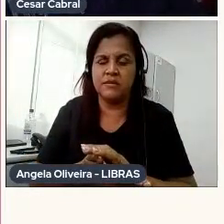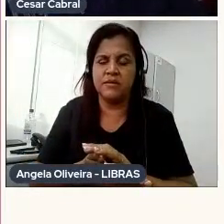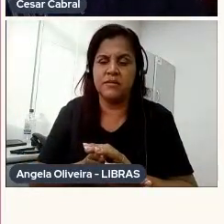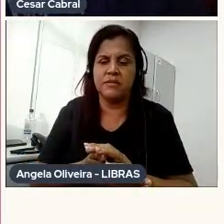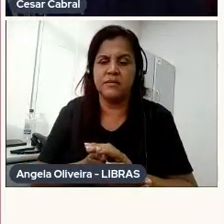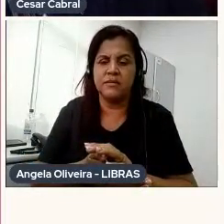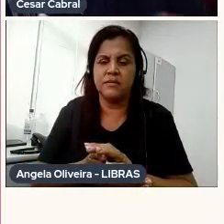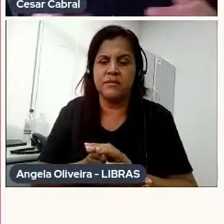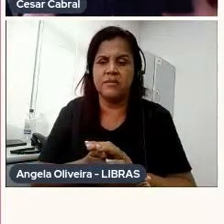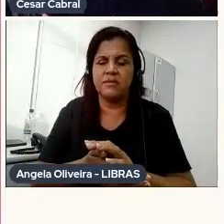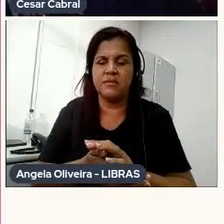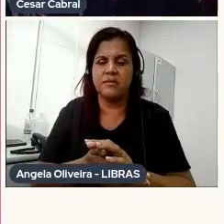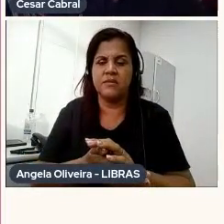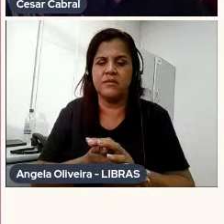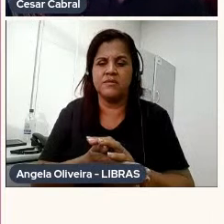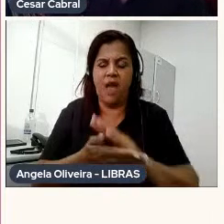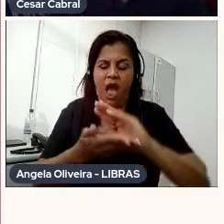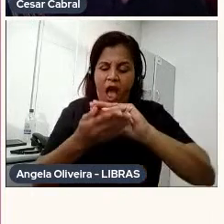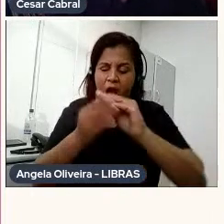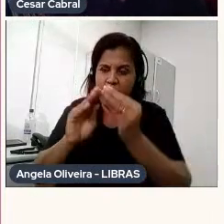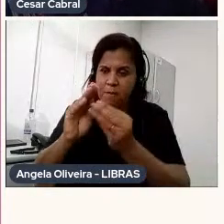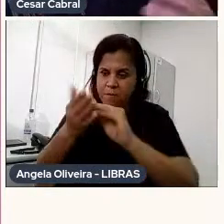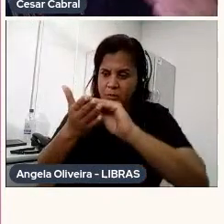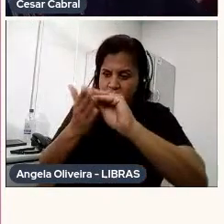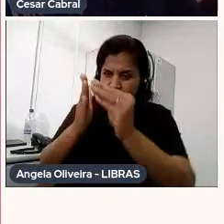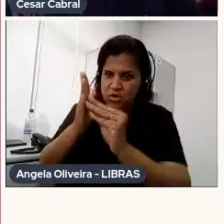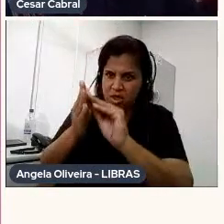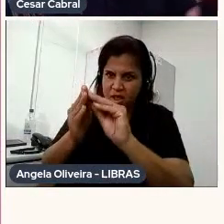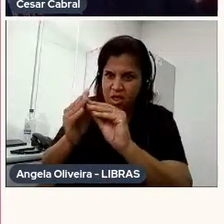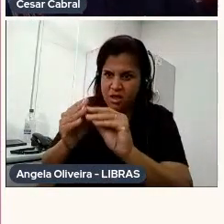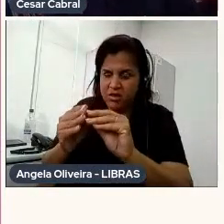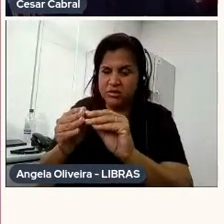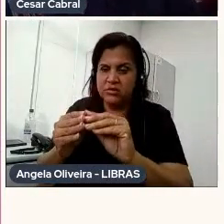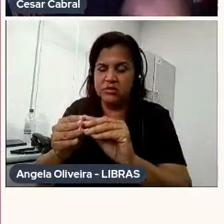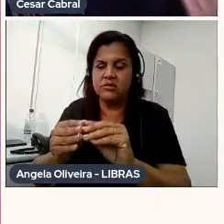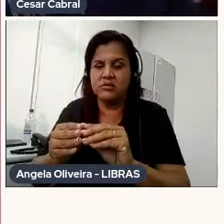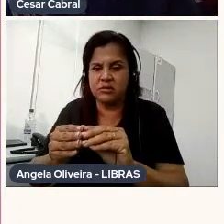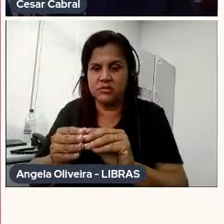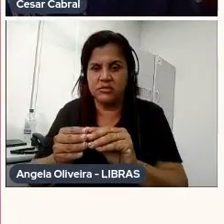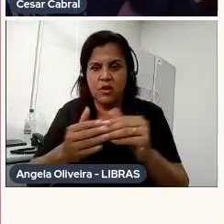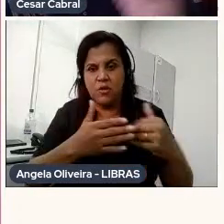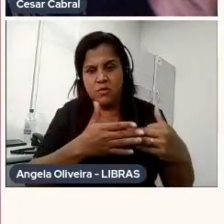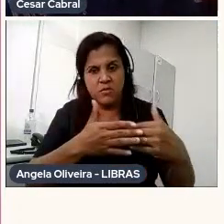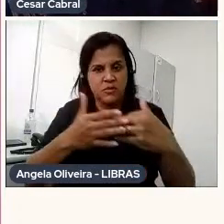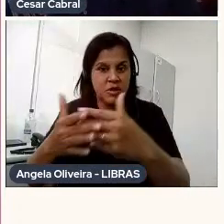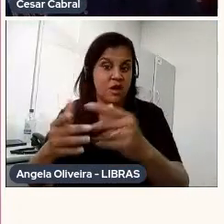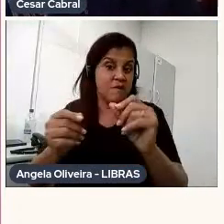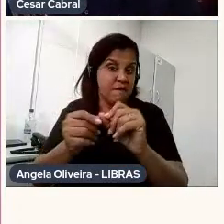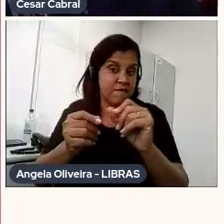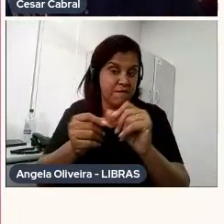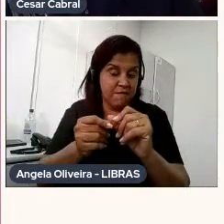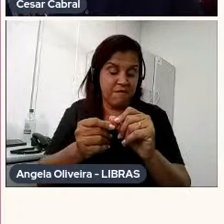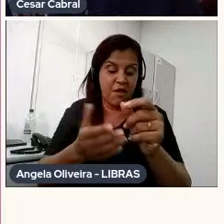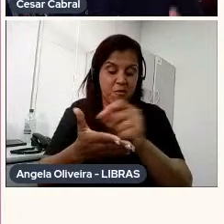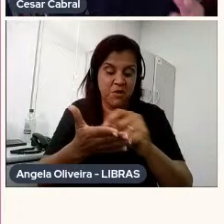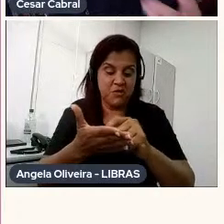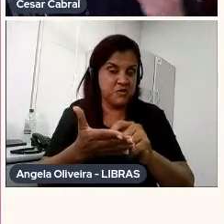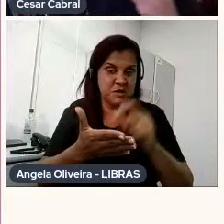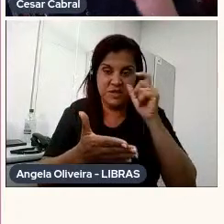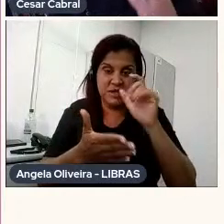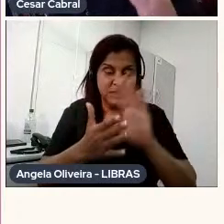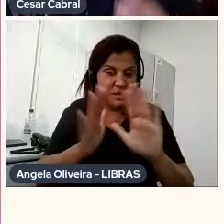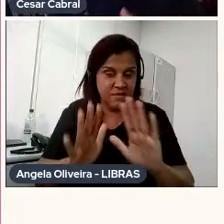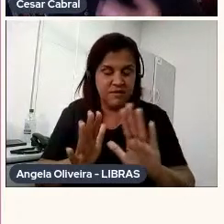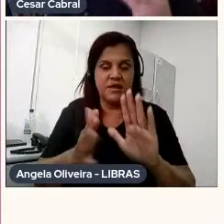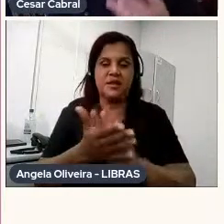modelagem, né, o, o processo que era feito manualmente, sem referência, e aqui era um processo de